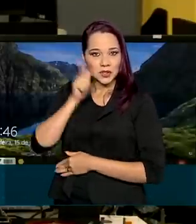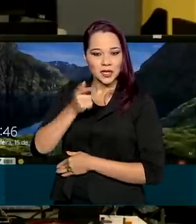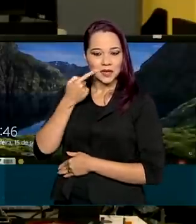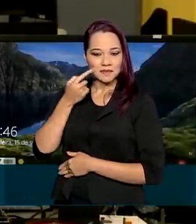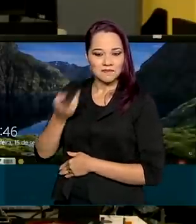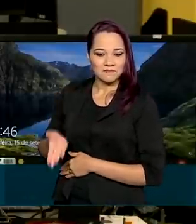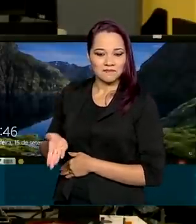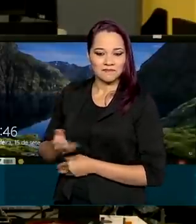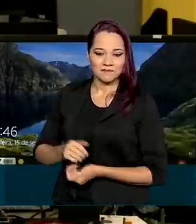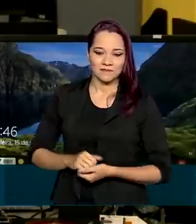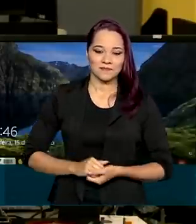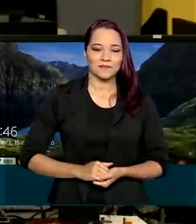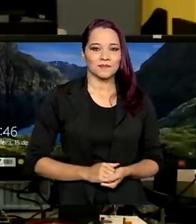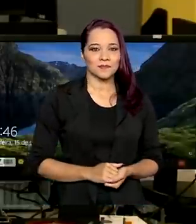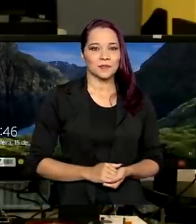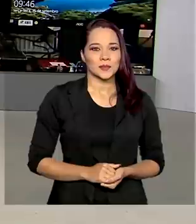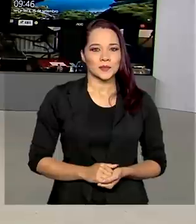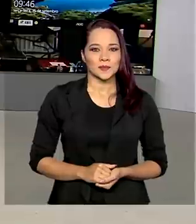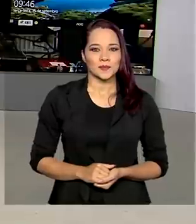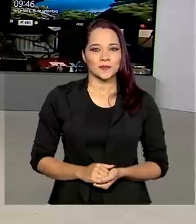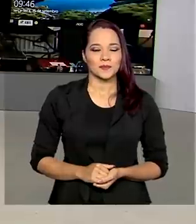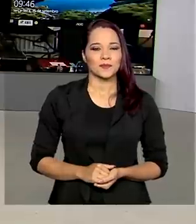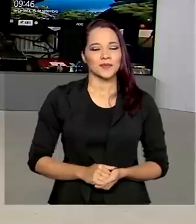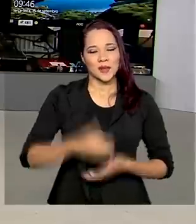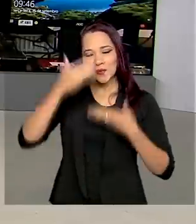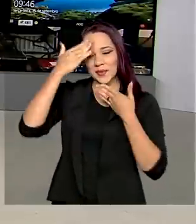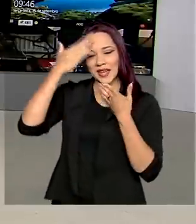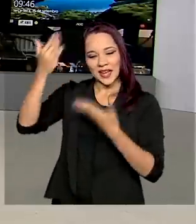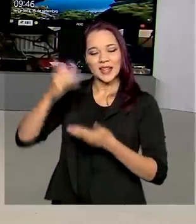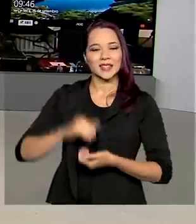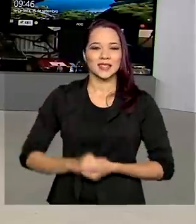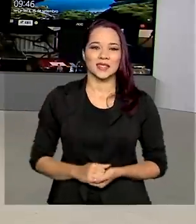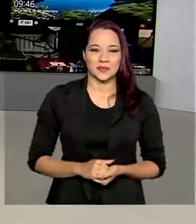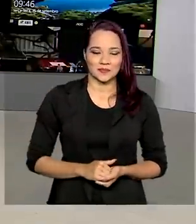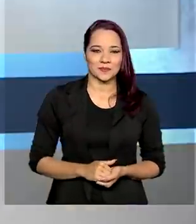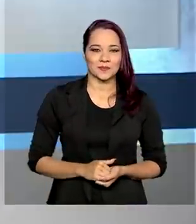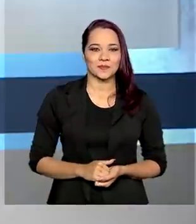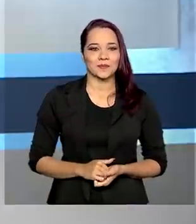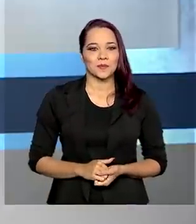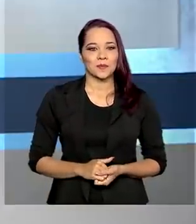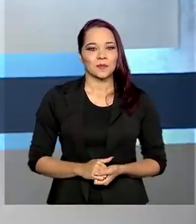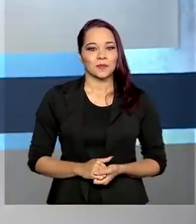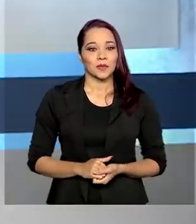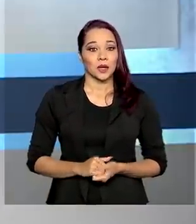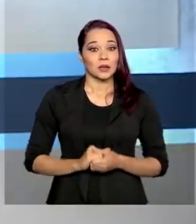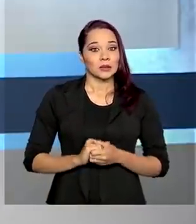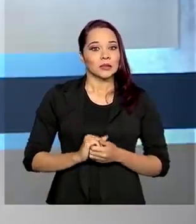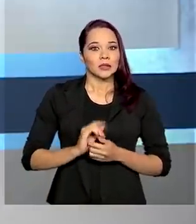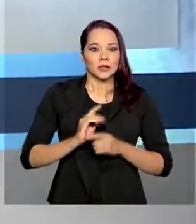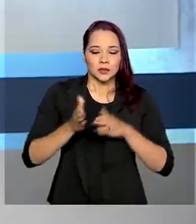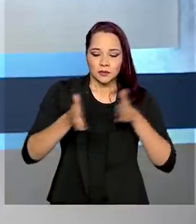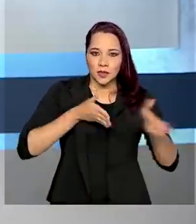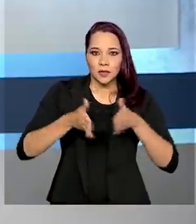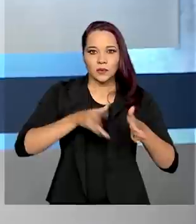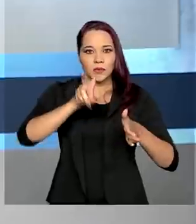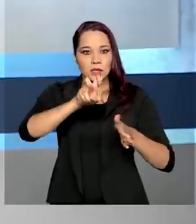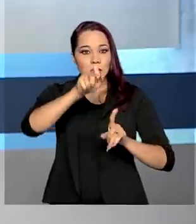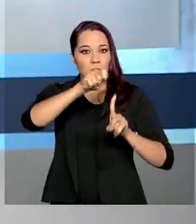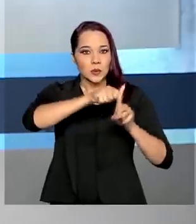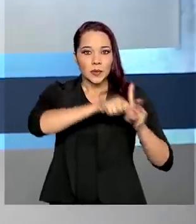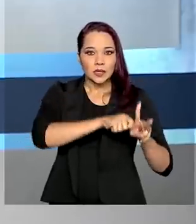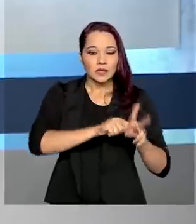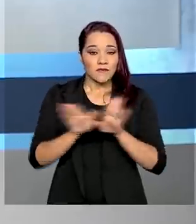.abono salarial. Renata. Obrigada, Cláudia, pelas suas informações. Depois de mais de 5 meses